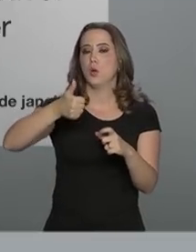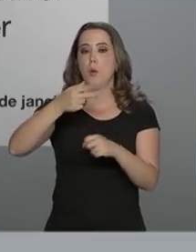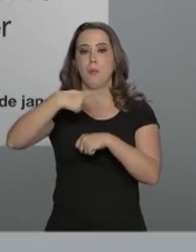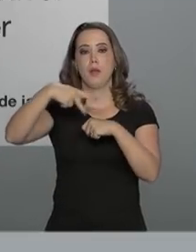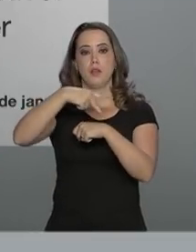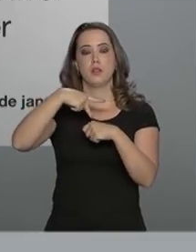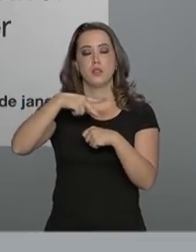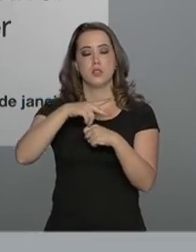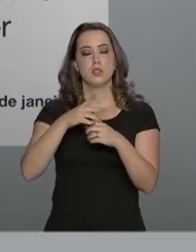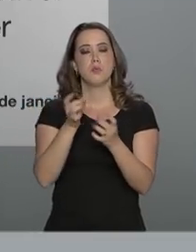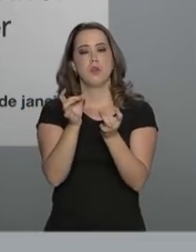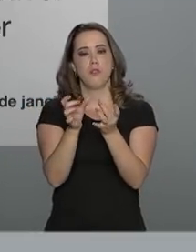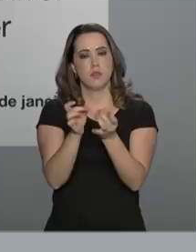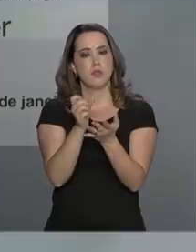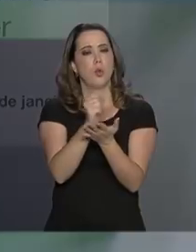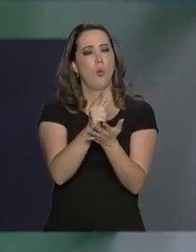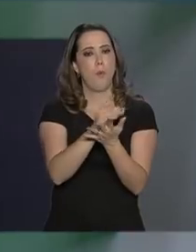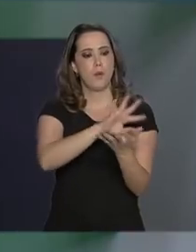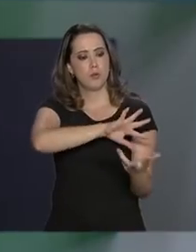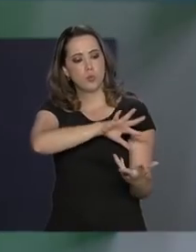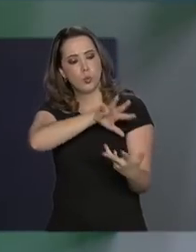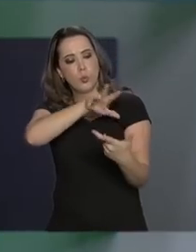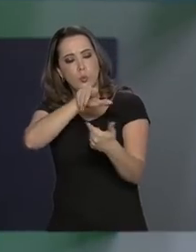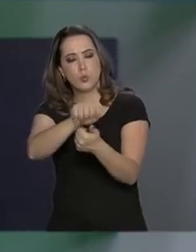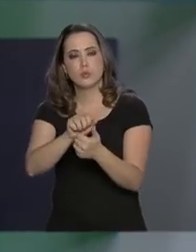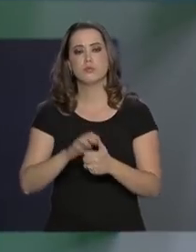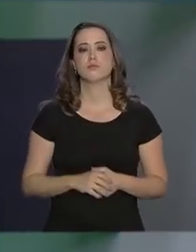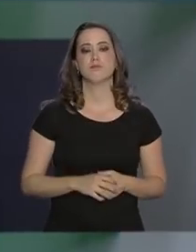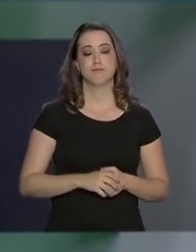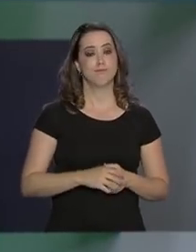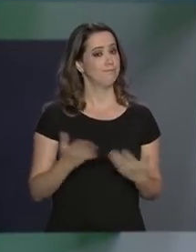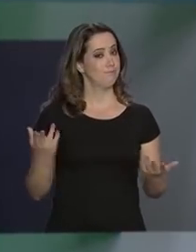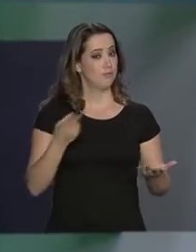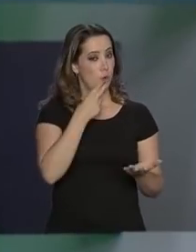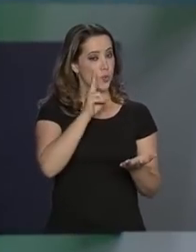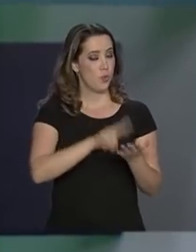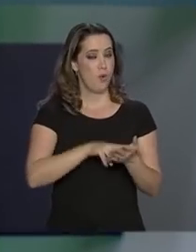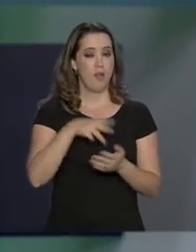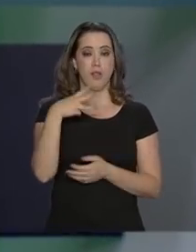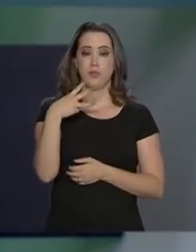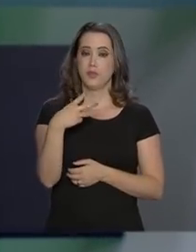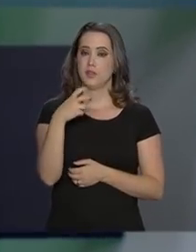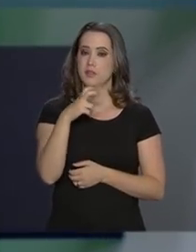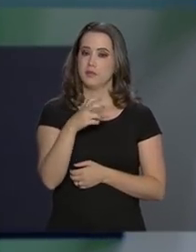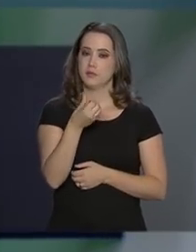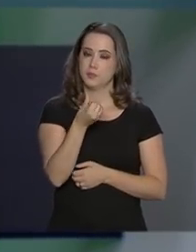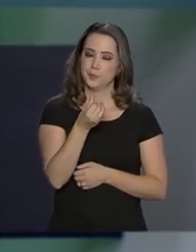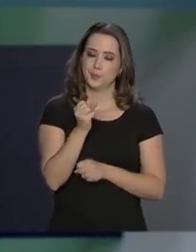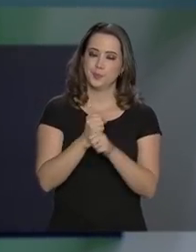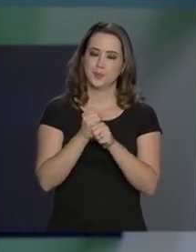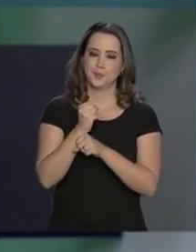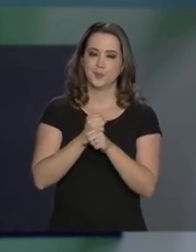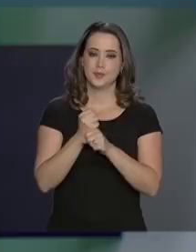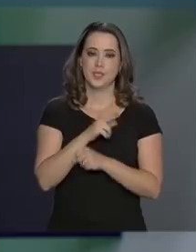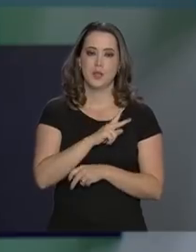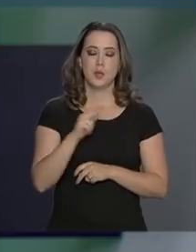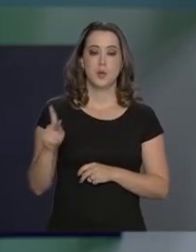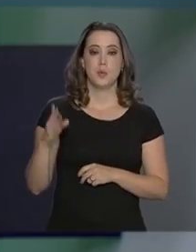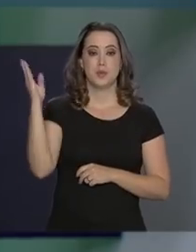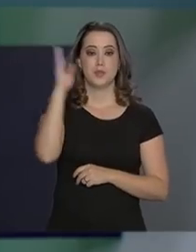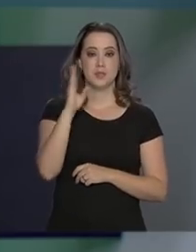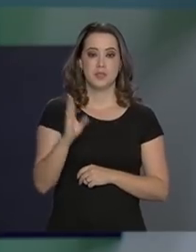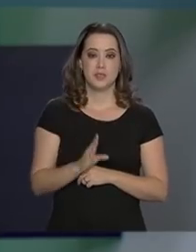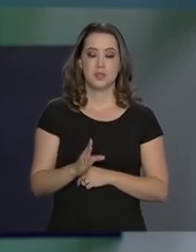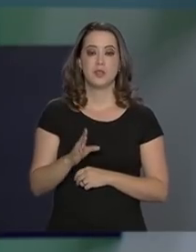fazer negócios no mundo. Os Correios completam 356 anos. E o presidente da